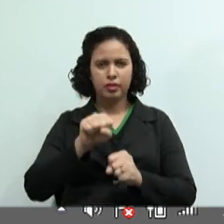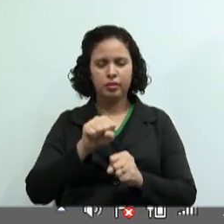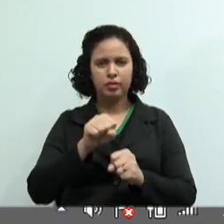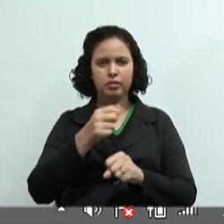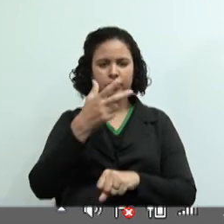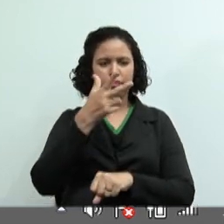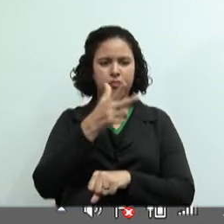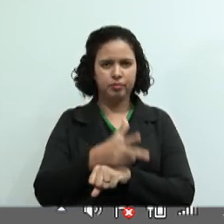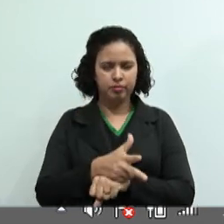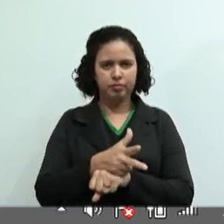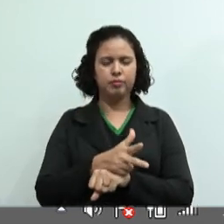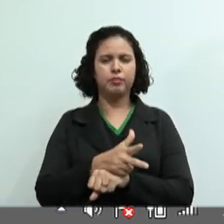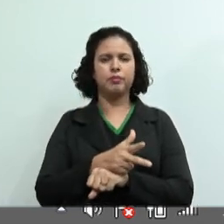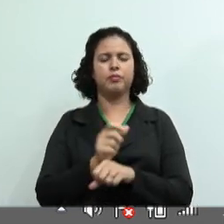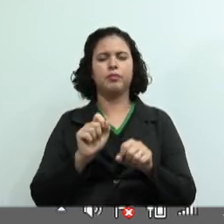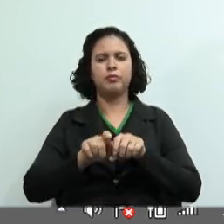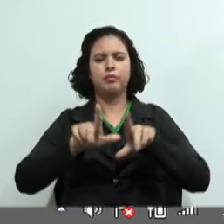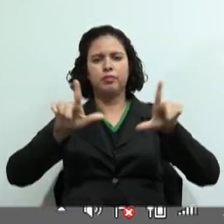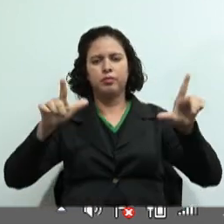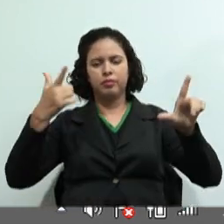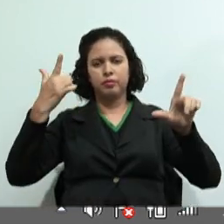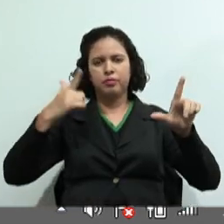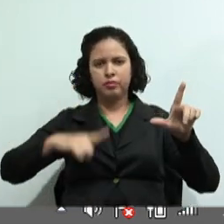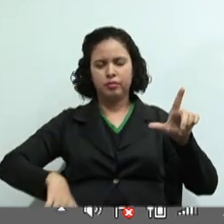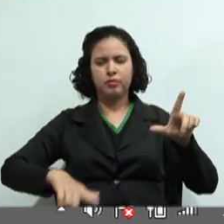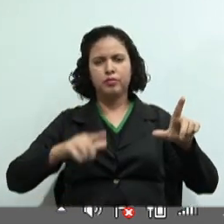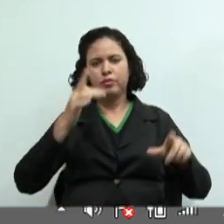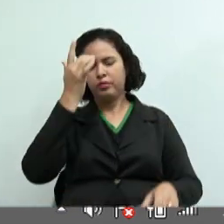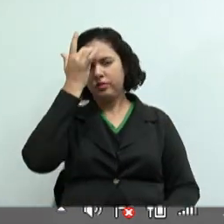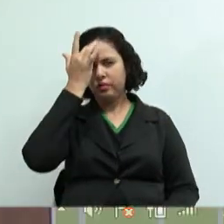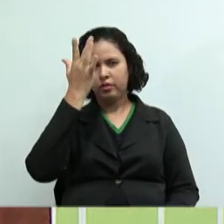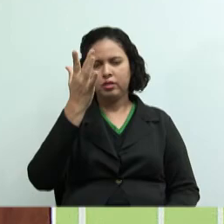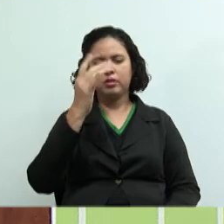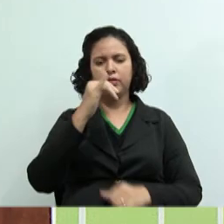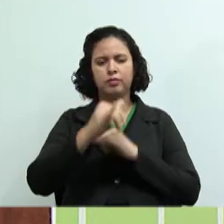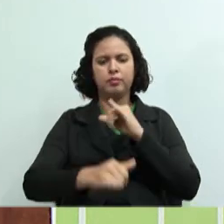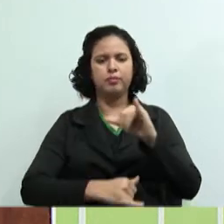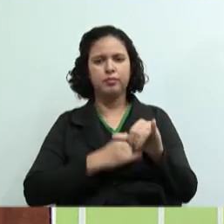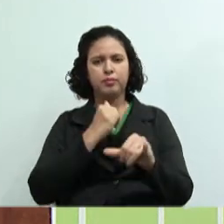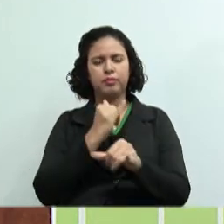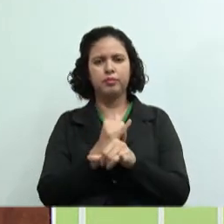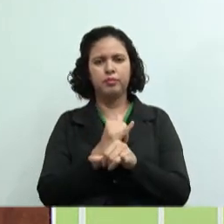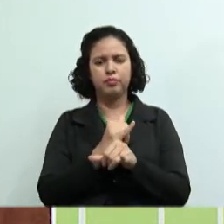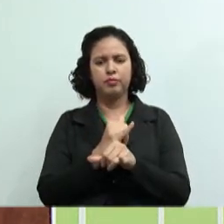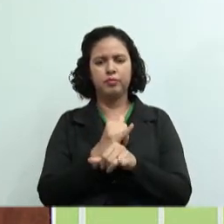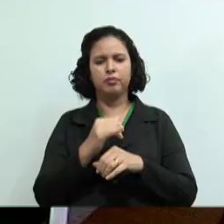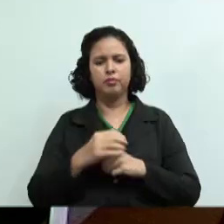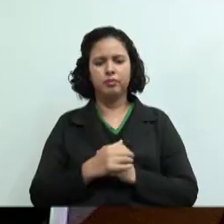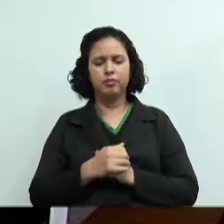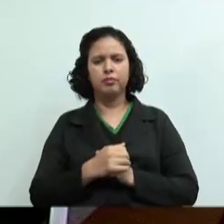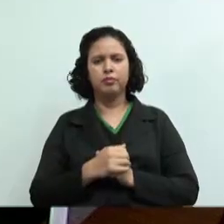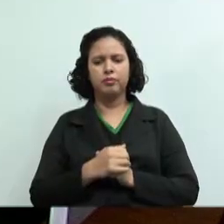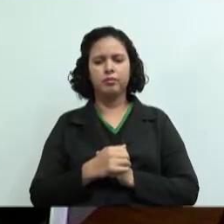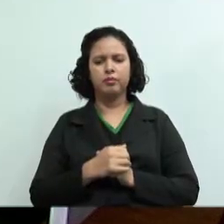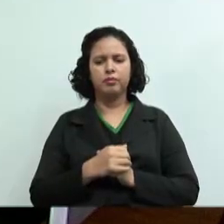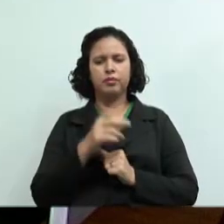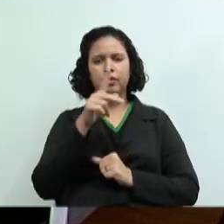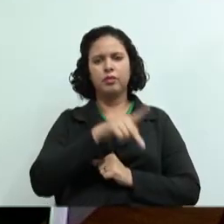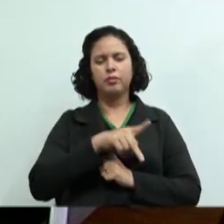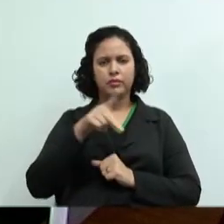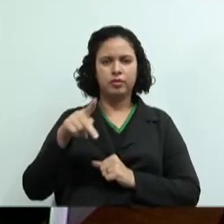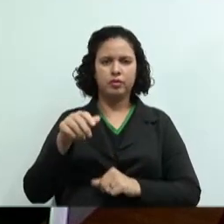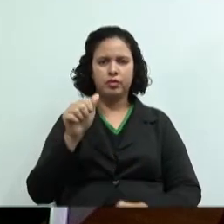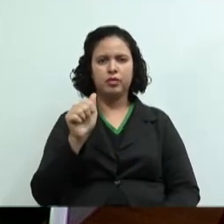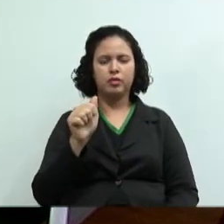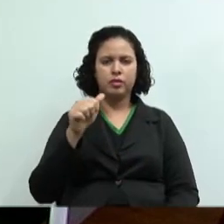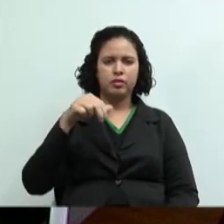aplicativo, tá certo? É bem prático de usar quem tem internet aí na sua... Professora Fernanda, a professora Andréia,